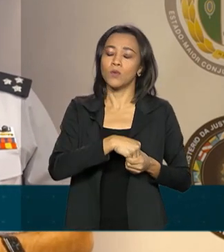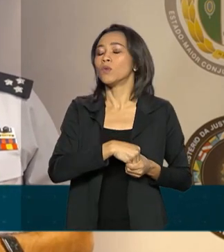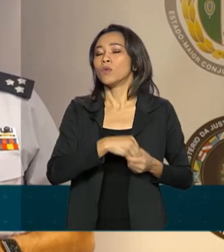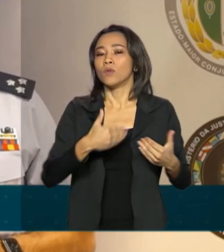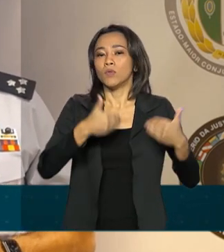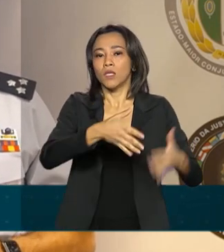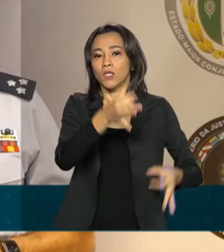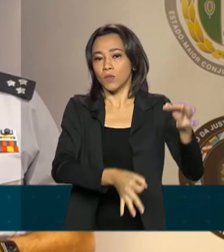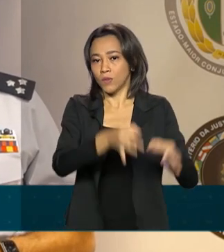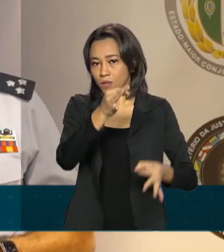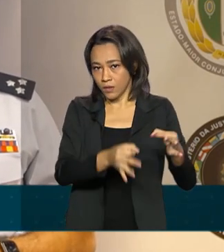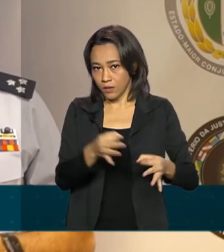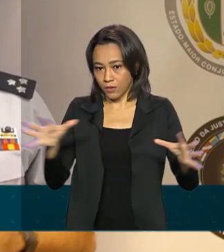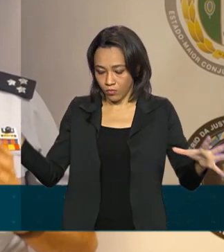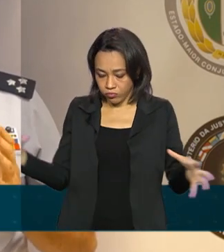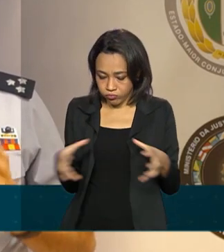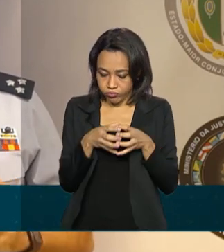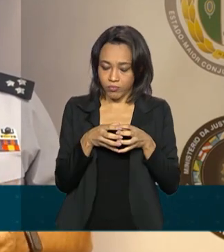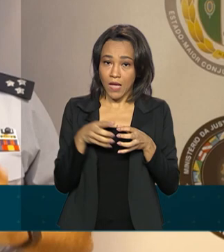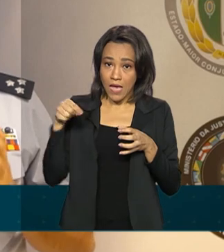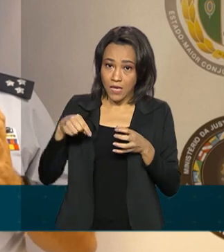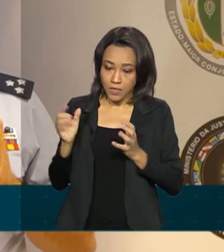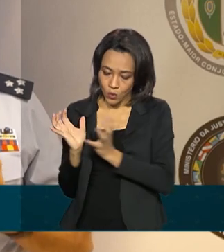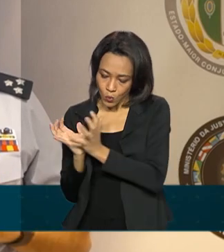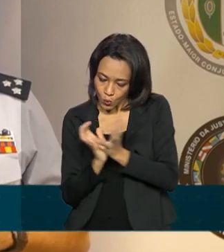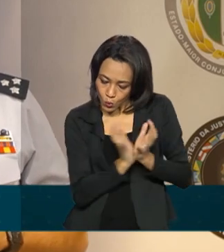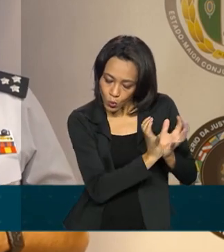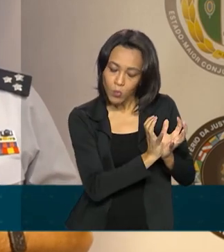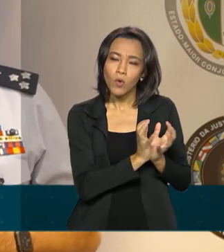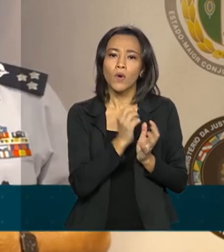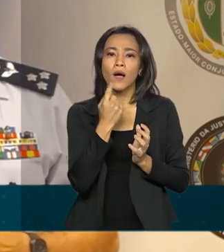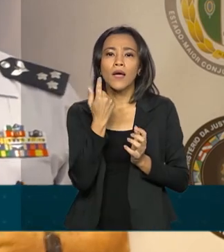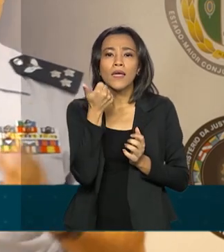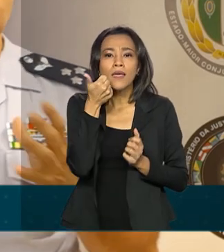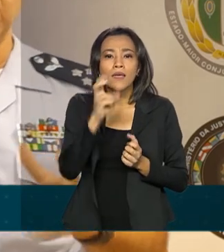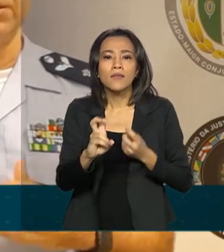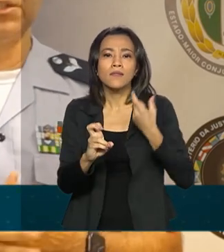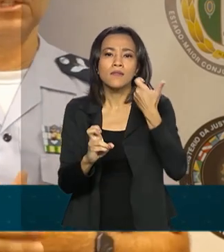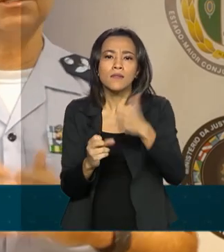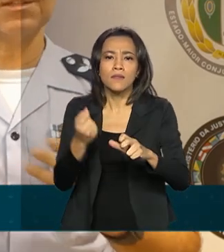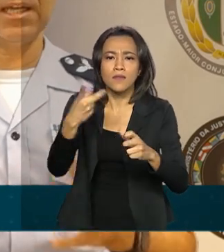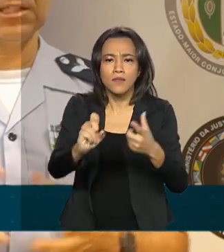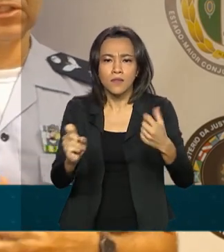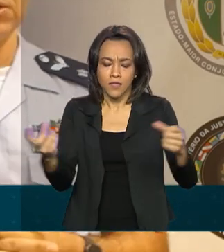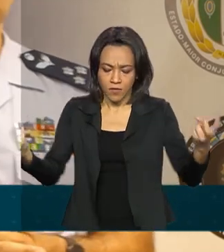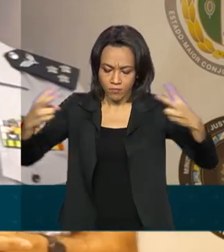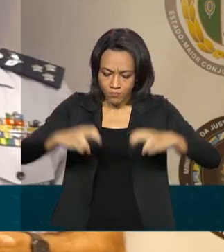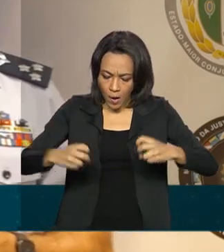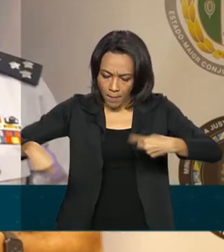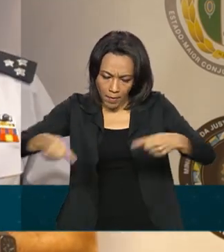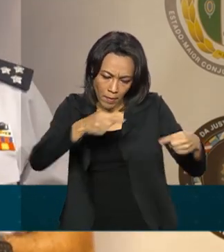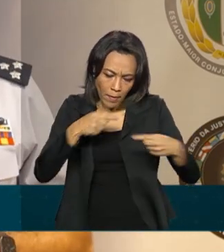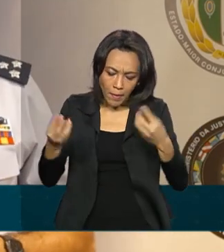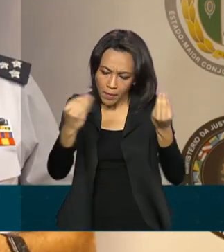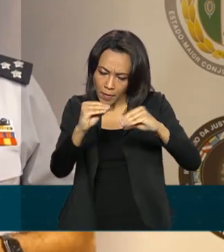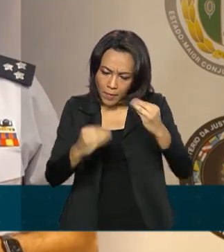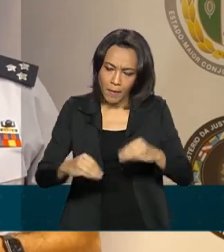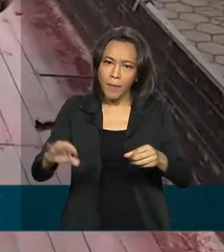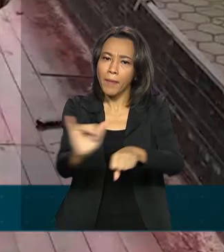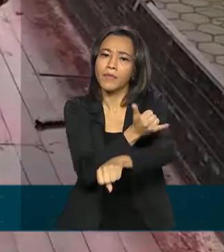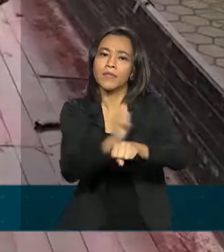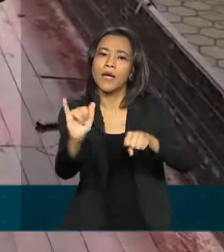Ministério das Relações Exteriores. Esse grupo se reúne quinzenalmente para pensar ações e estratégias de combate ao delito